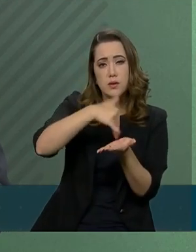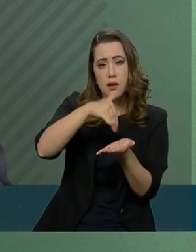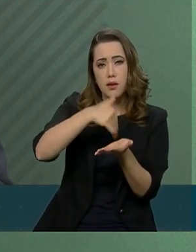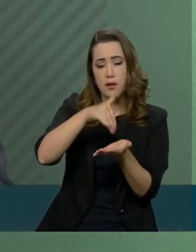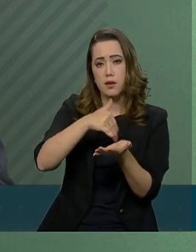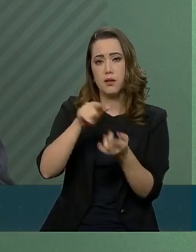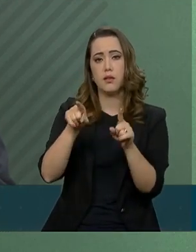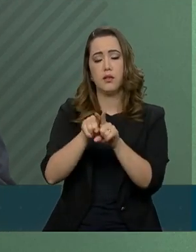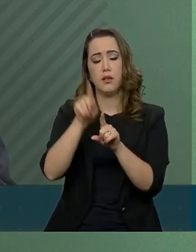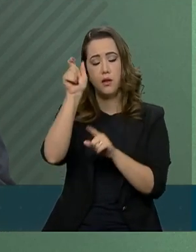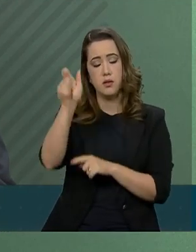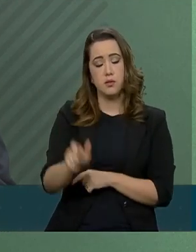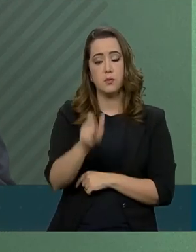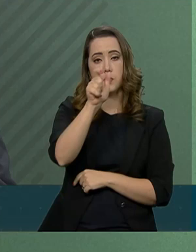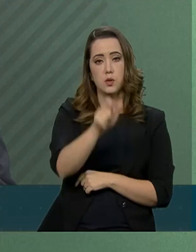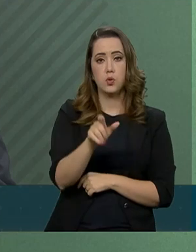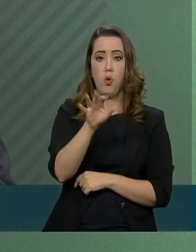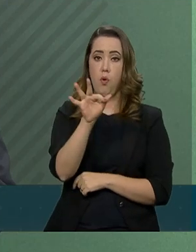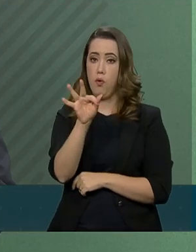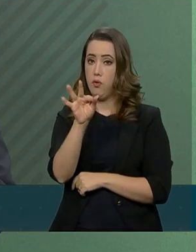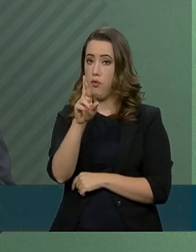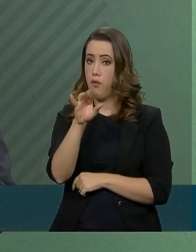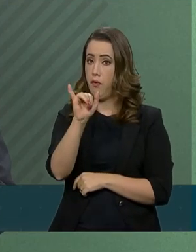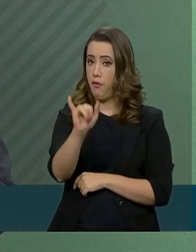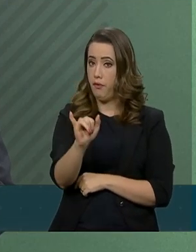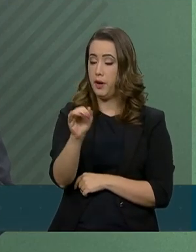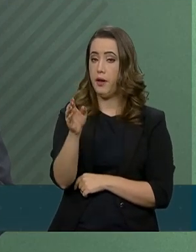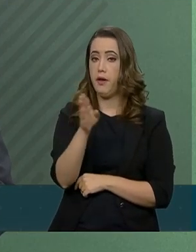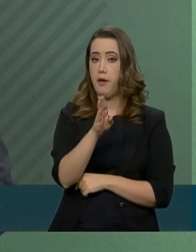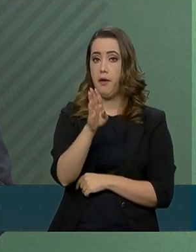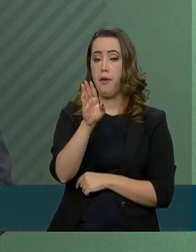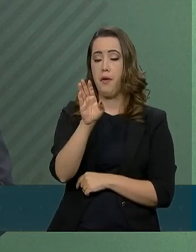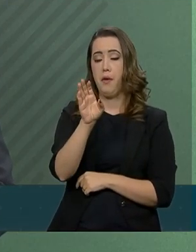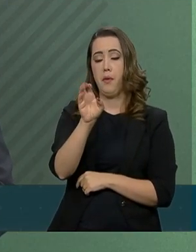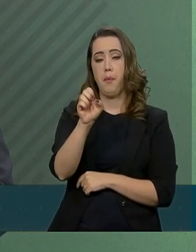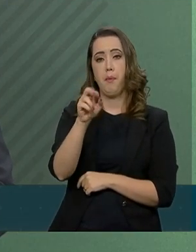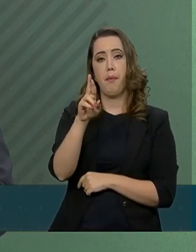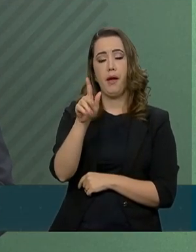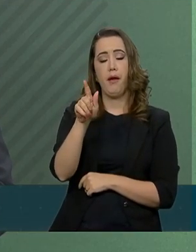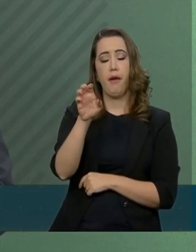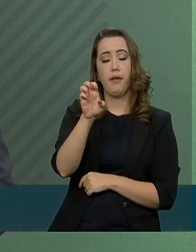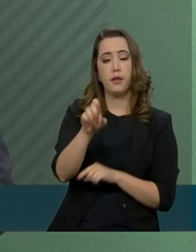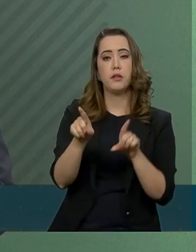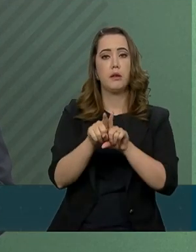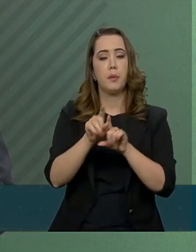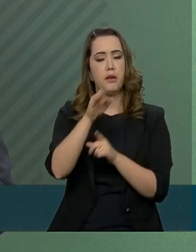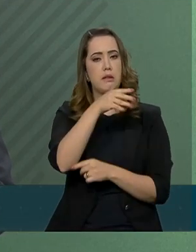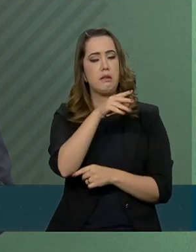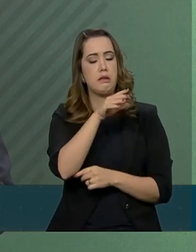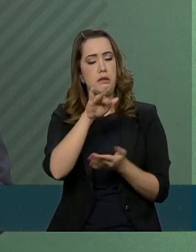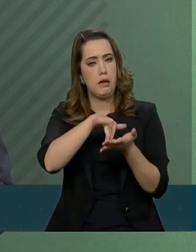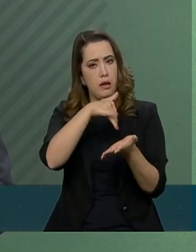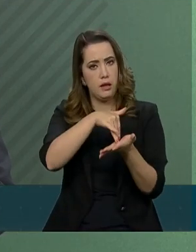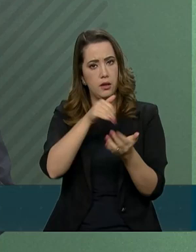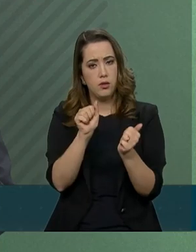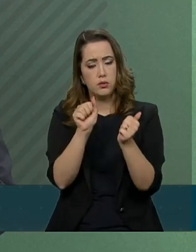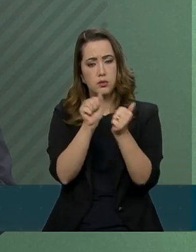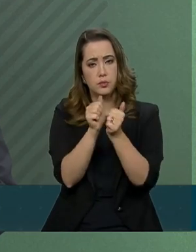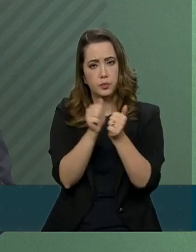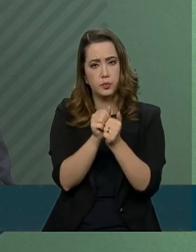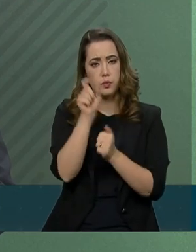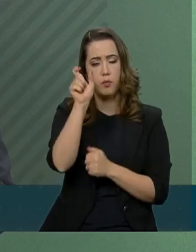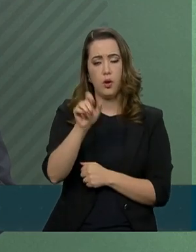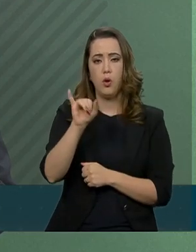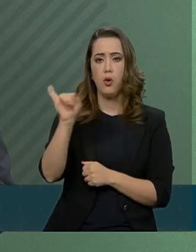Pública adjunto, Freiberg Rubem do Nascimento, secretário adjunto da Segurança de Operações Integradas,